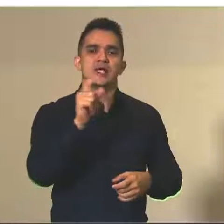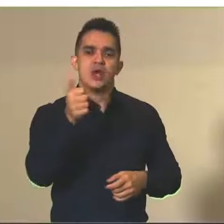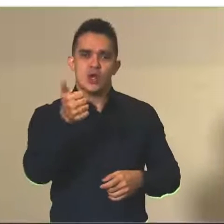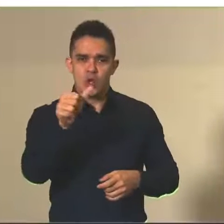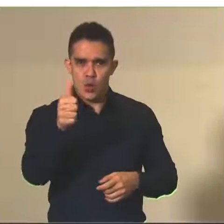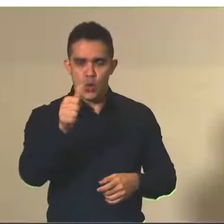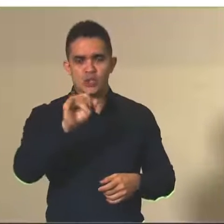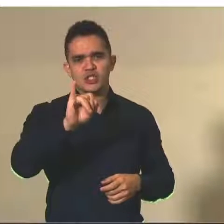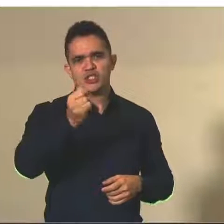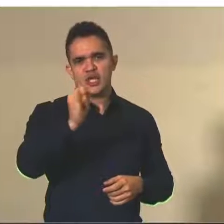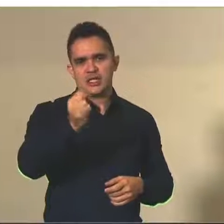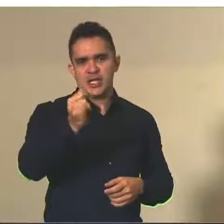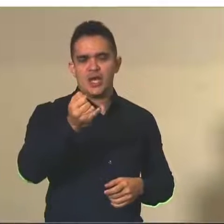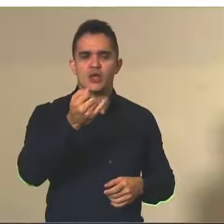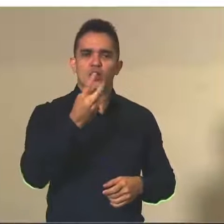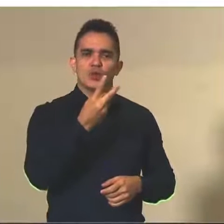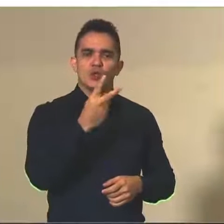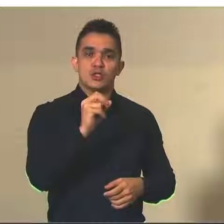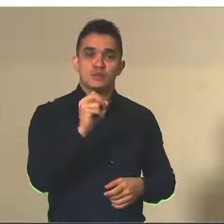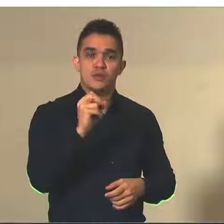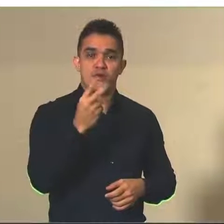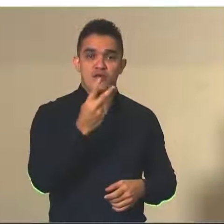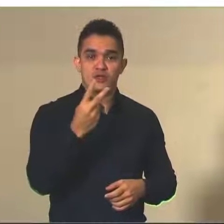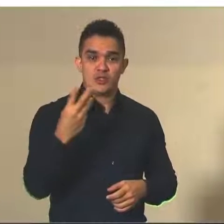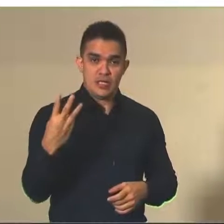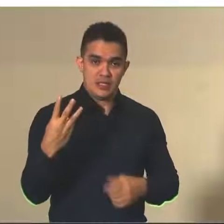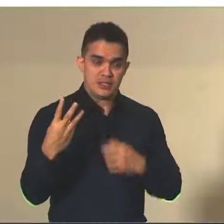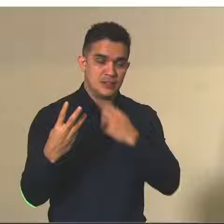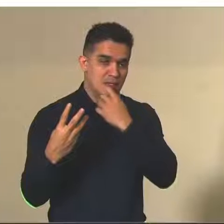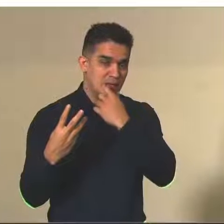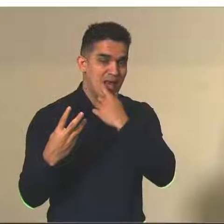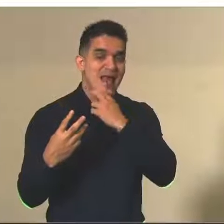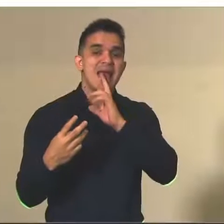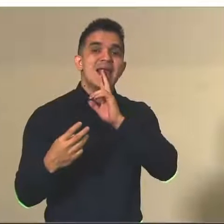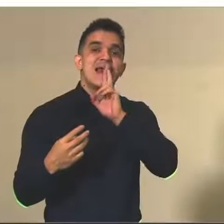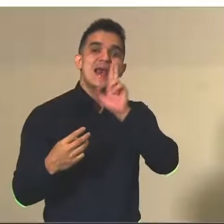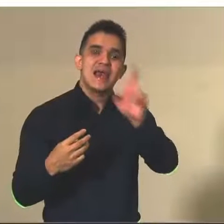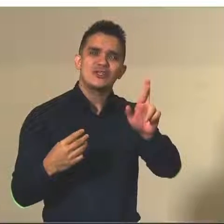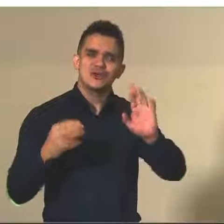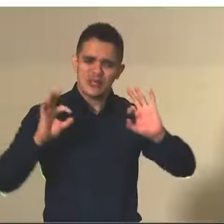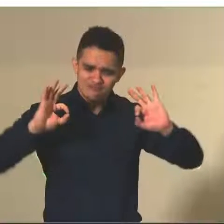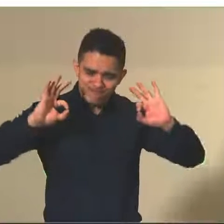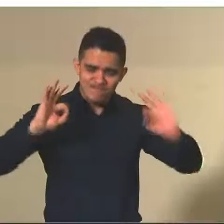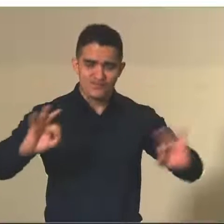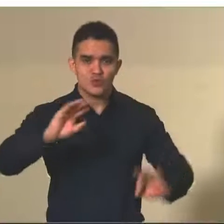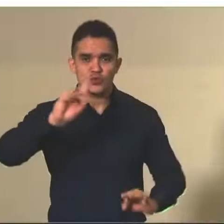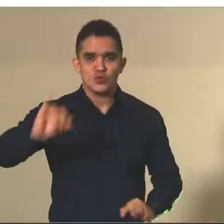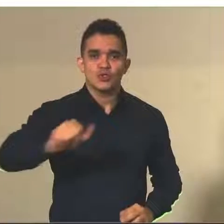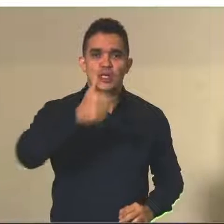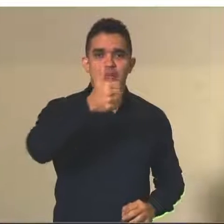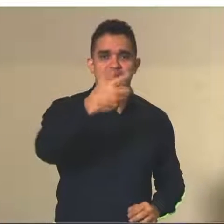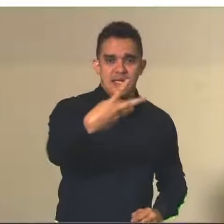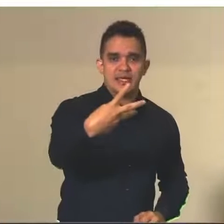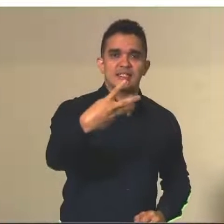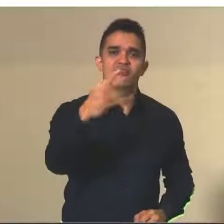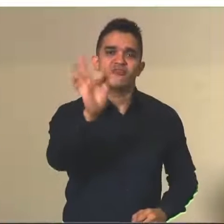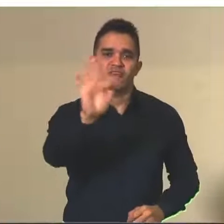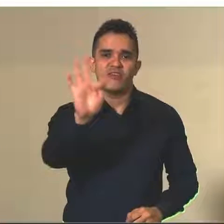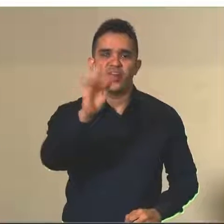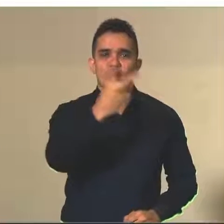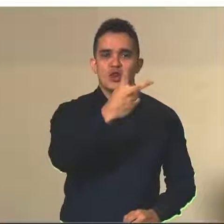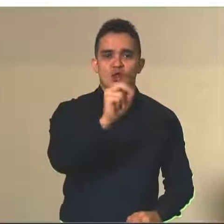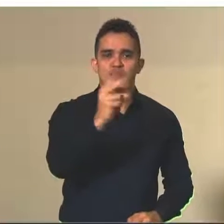2023, e os resultados do Enem têm previsão de divulgação no dia 13 de fevereiro de 2023.